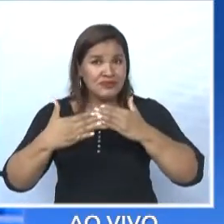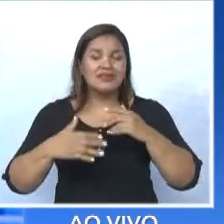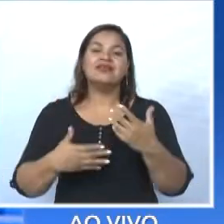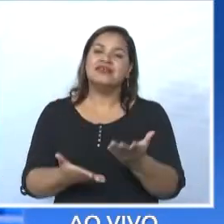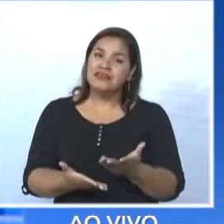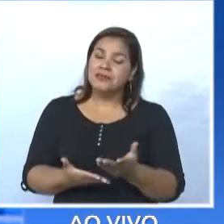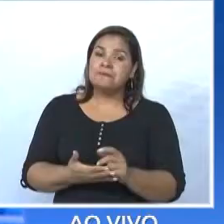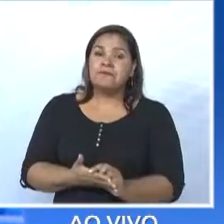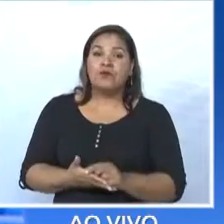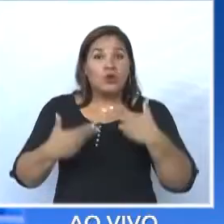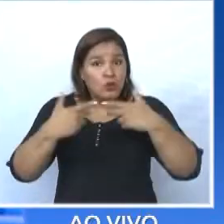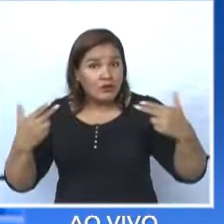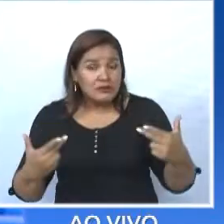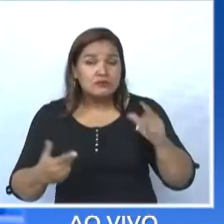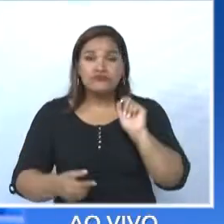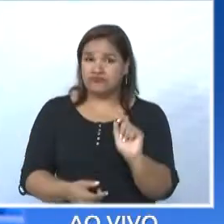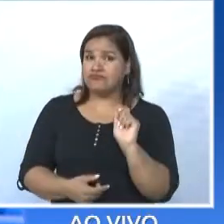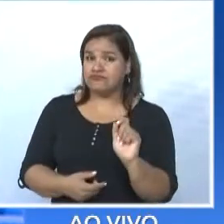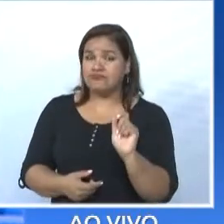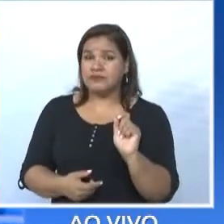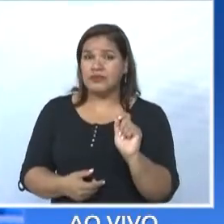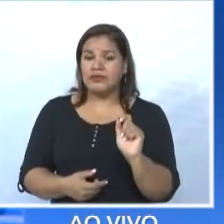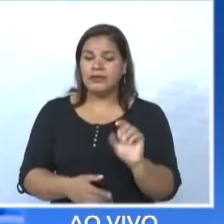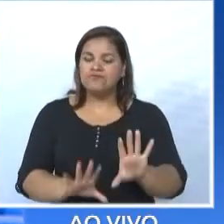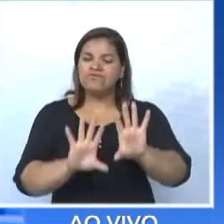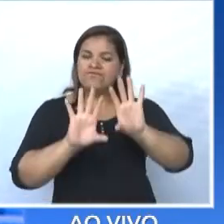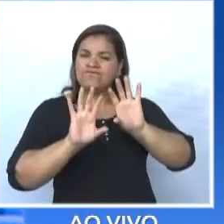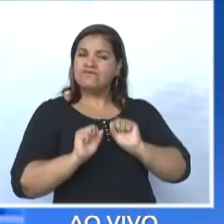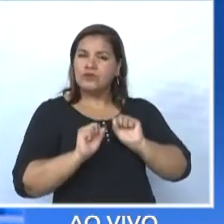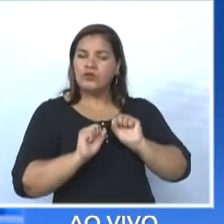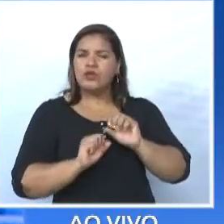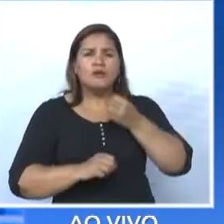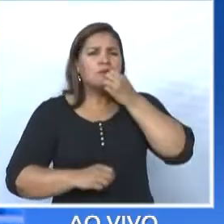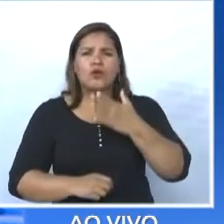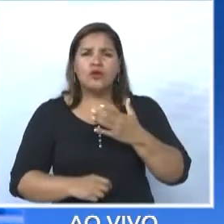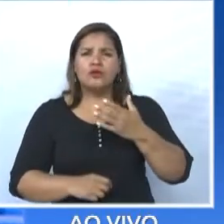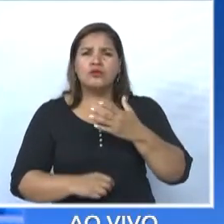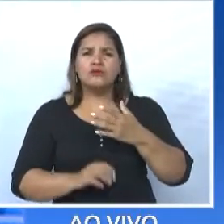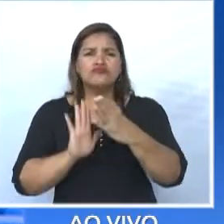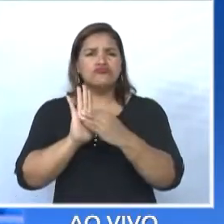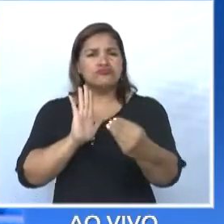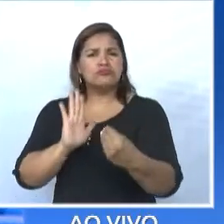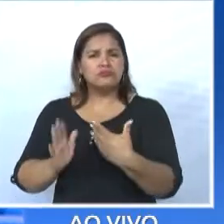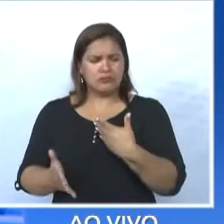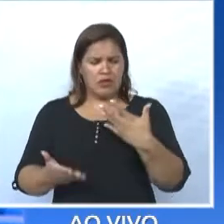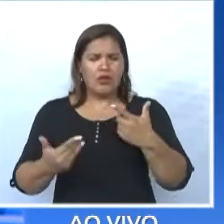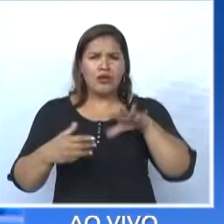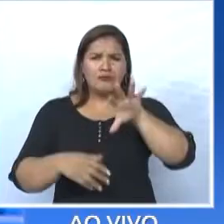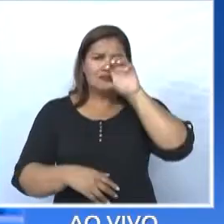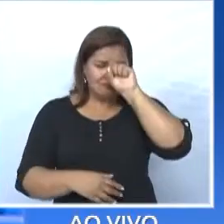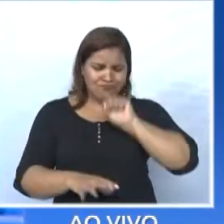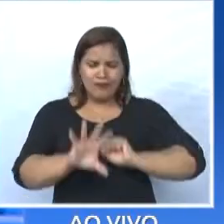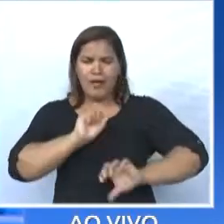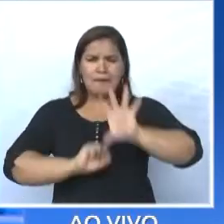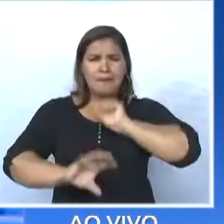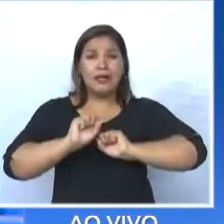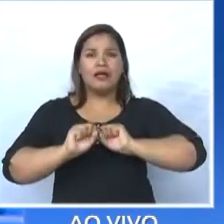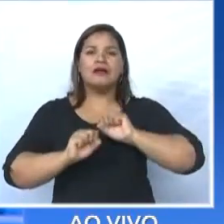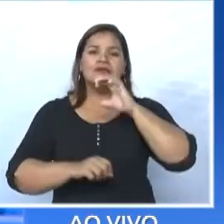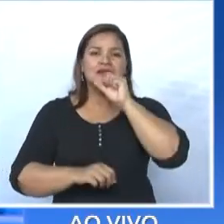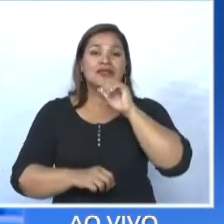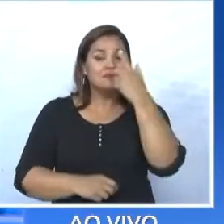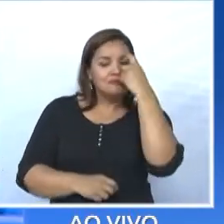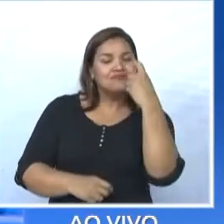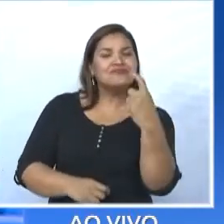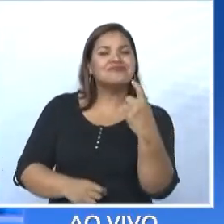coisas é absorver aquilo que é bom dos outros. Absorver aquilo que é interessante para os outros. Quer ver uma